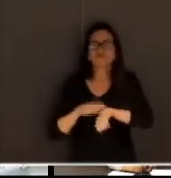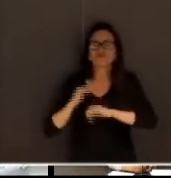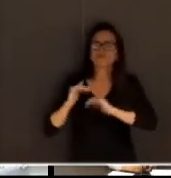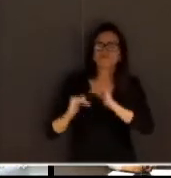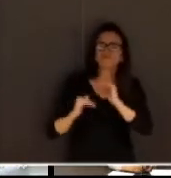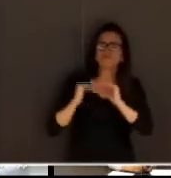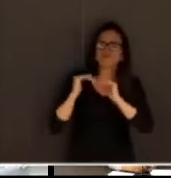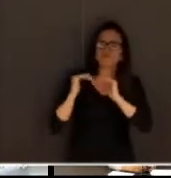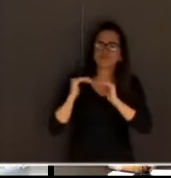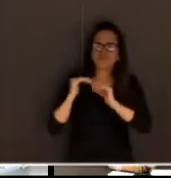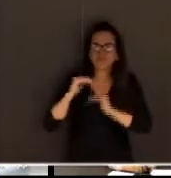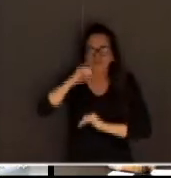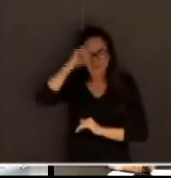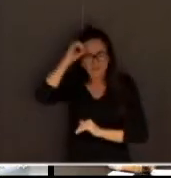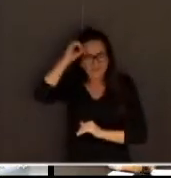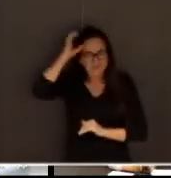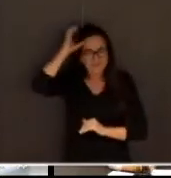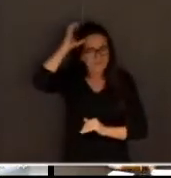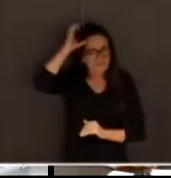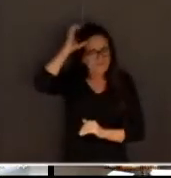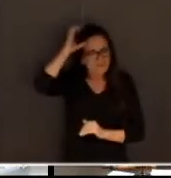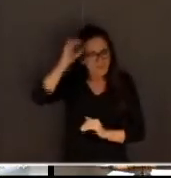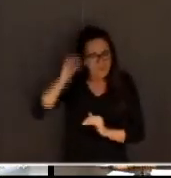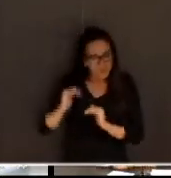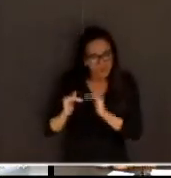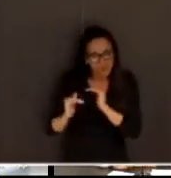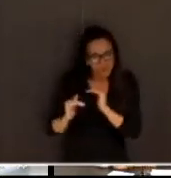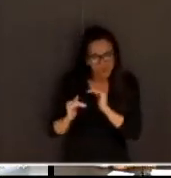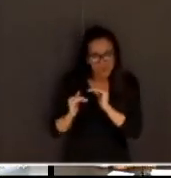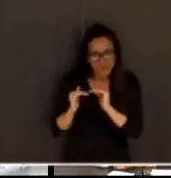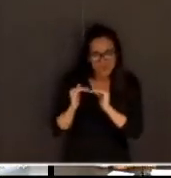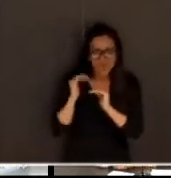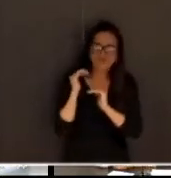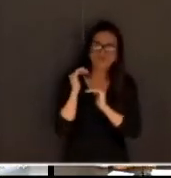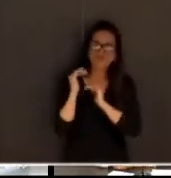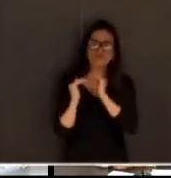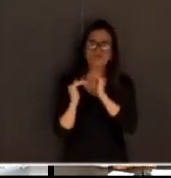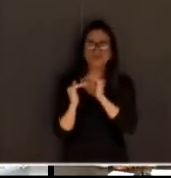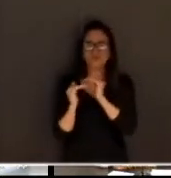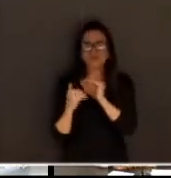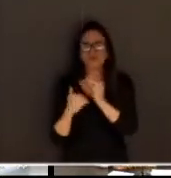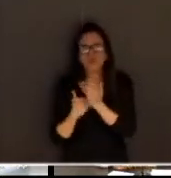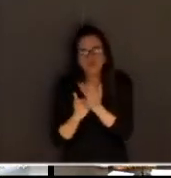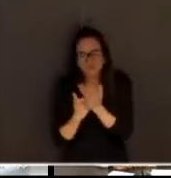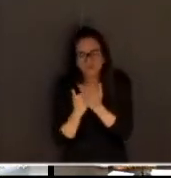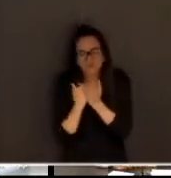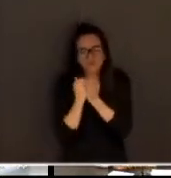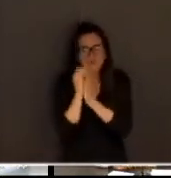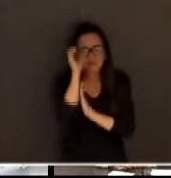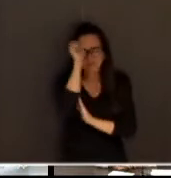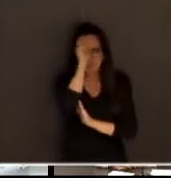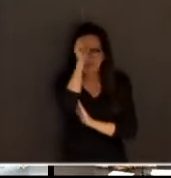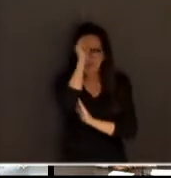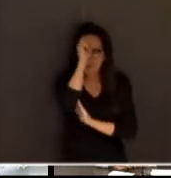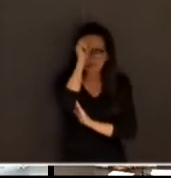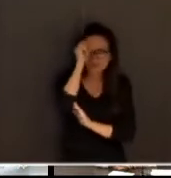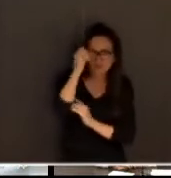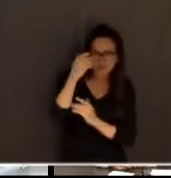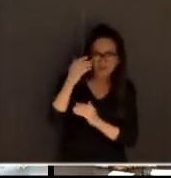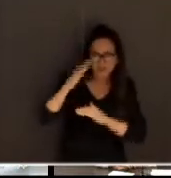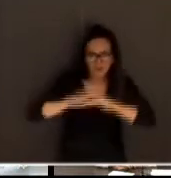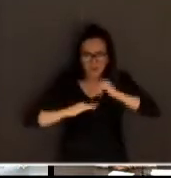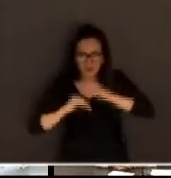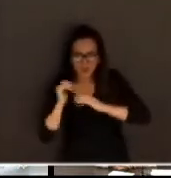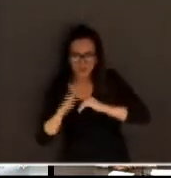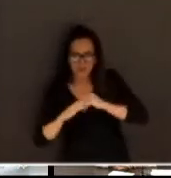conhecimento, momento que o CNMP engatinhava, ele engatinhava, ele começava a aprender quais eram as suas competências,